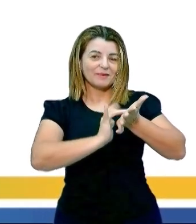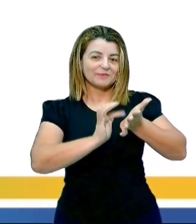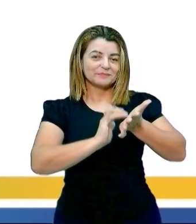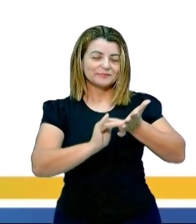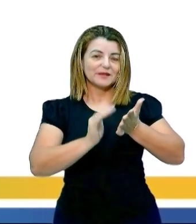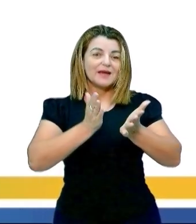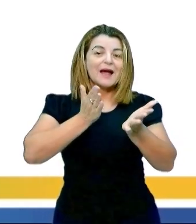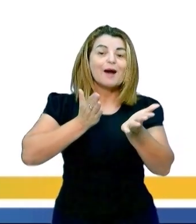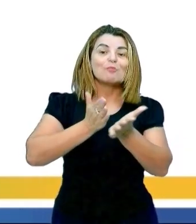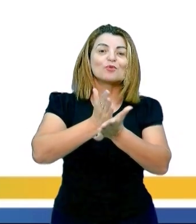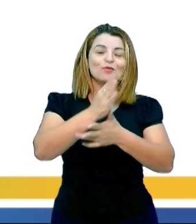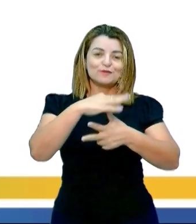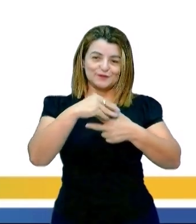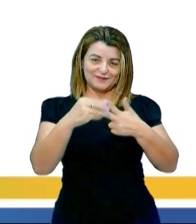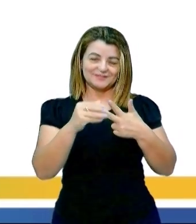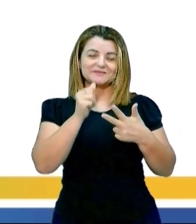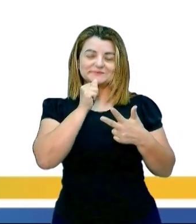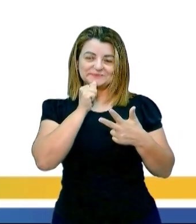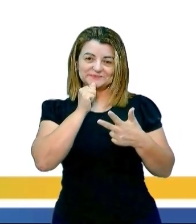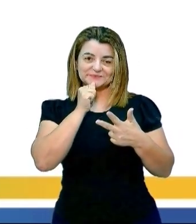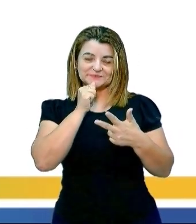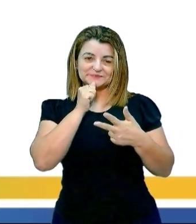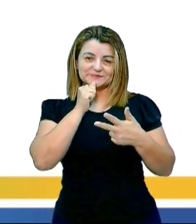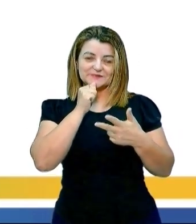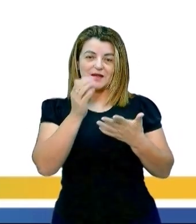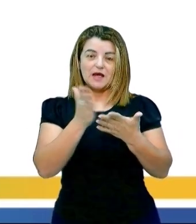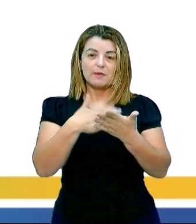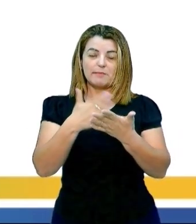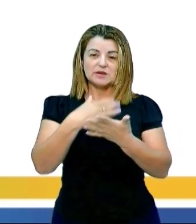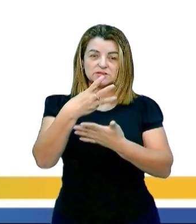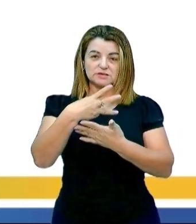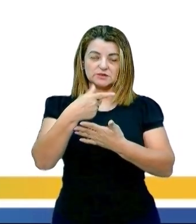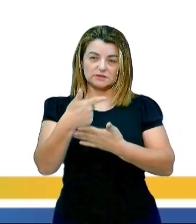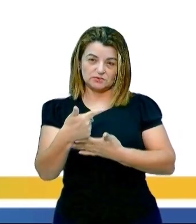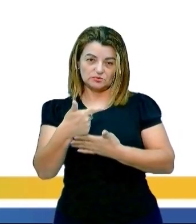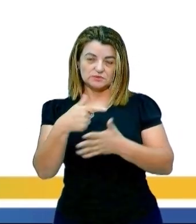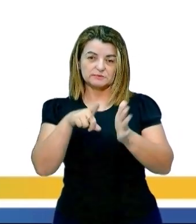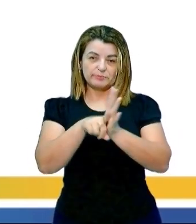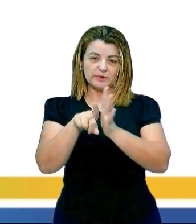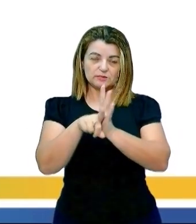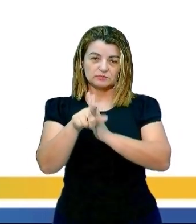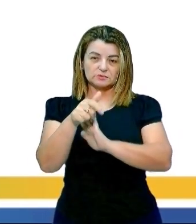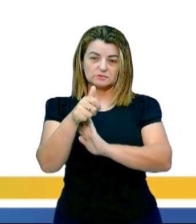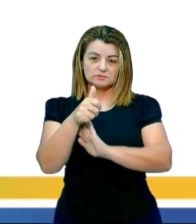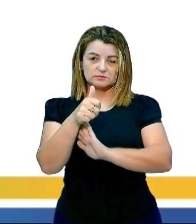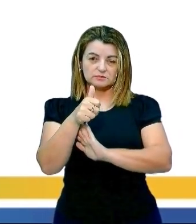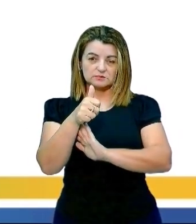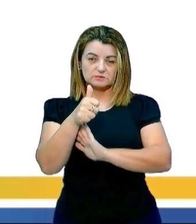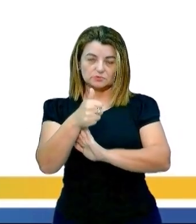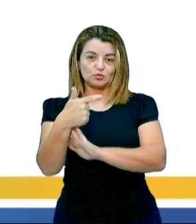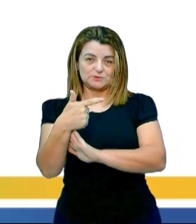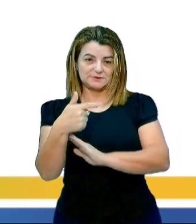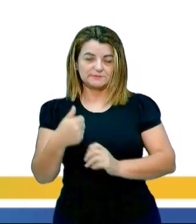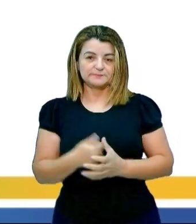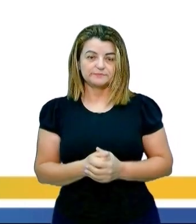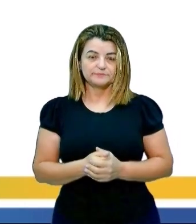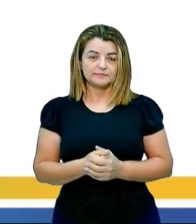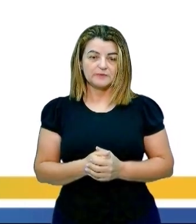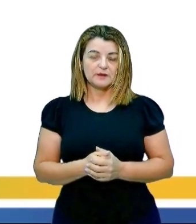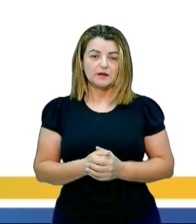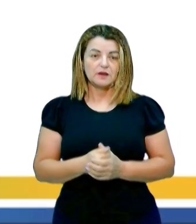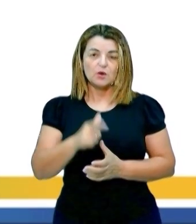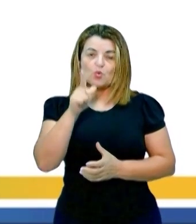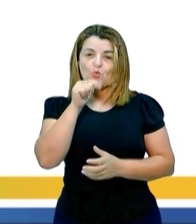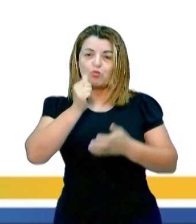Aí a prova é nem ainda. Lá na página 32, questão 12. O que que diz? O